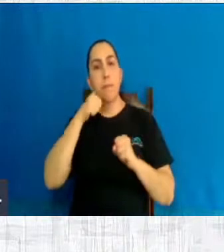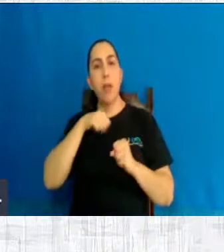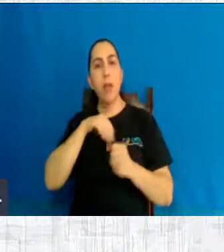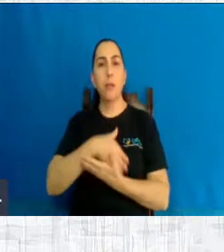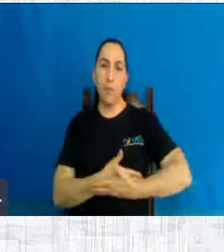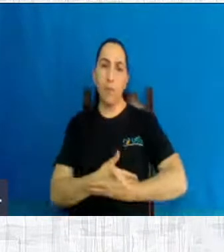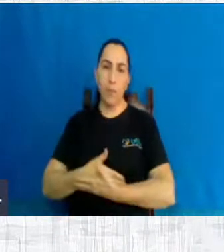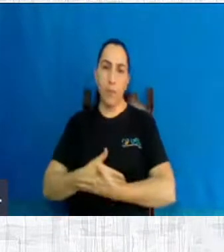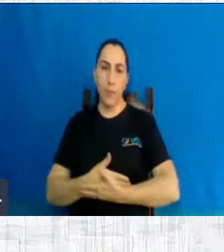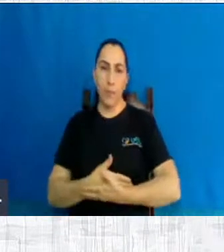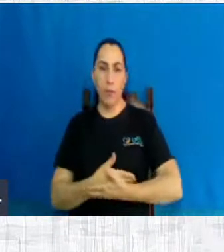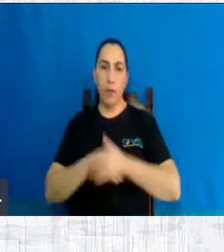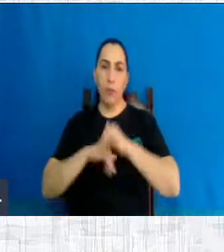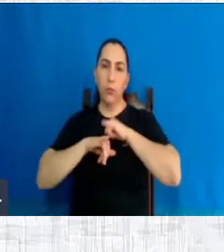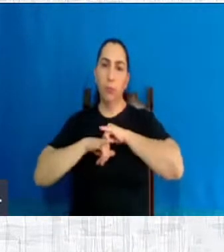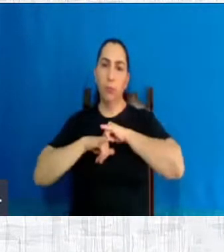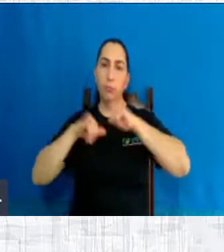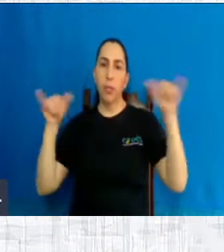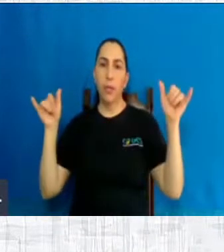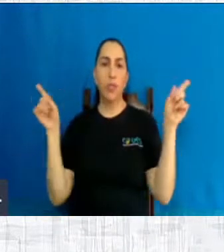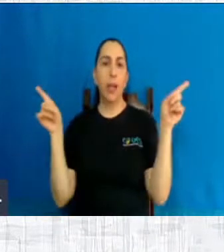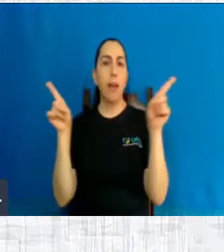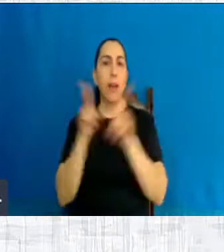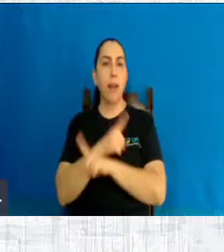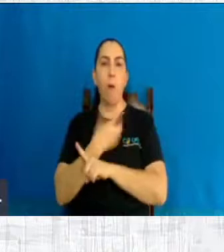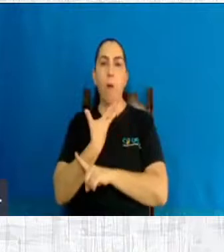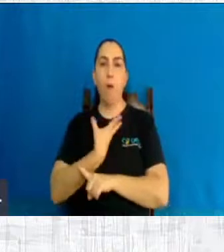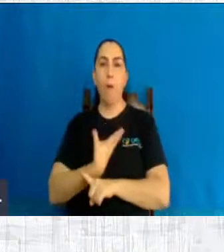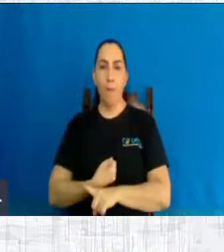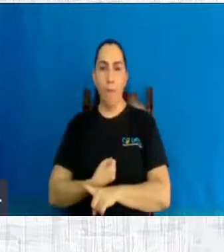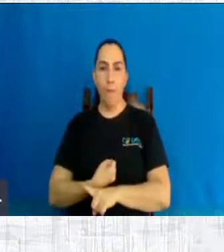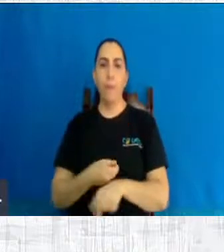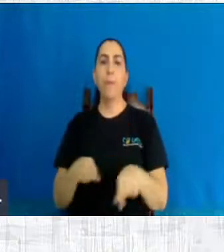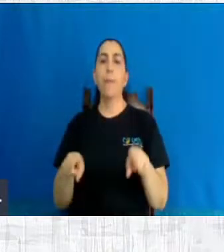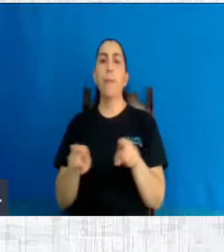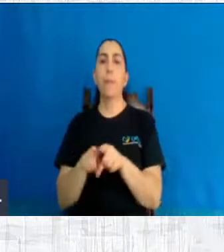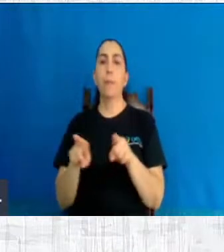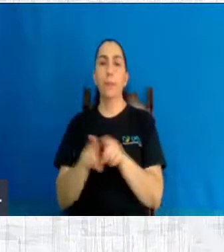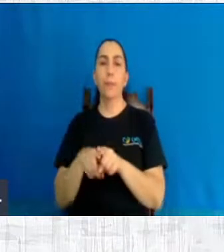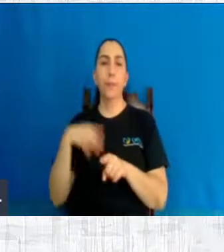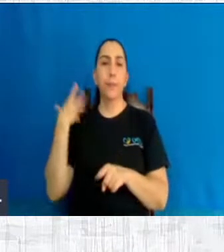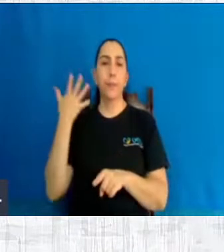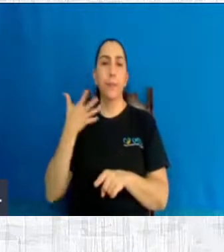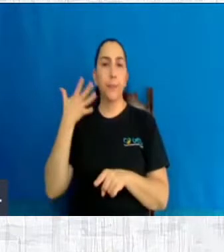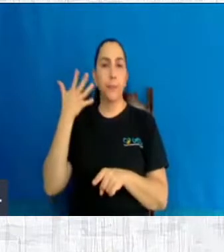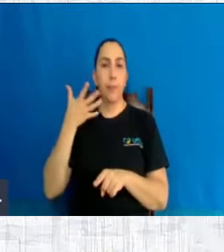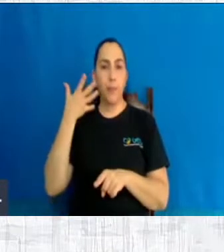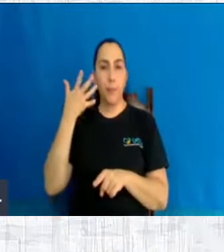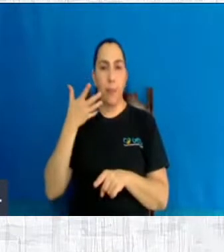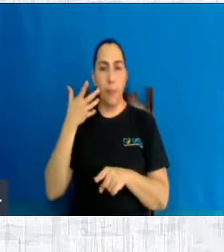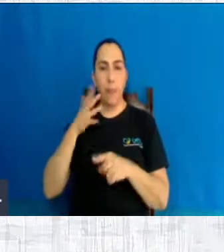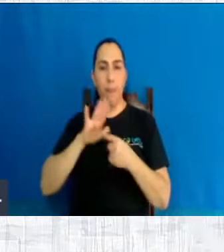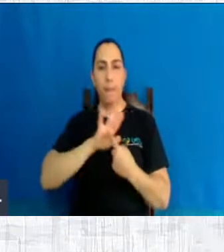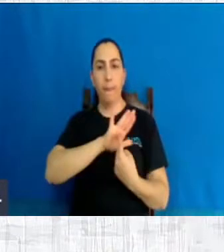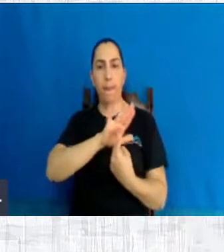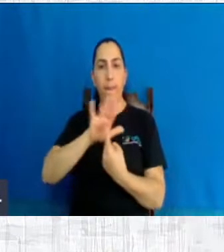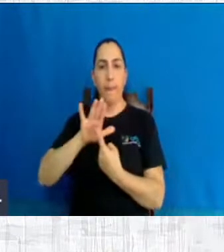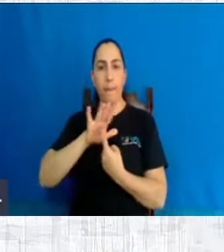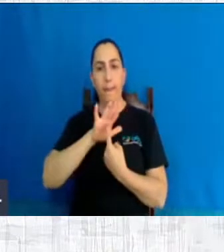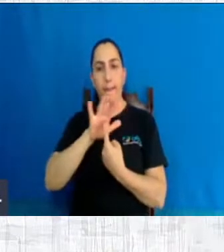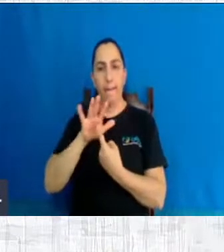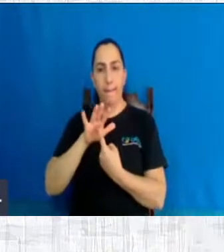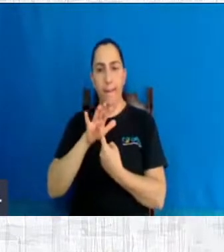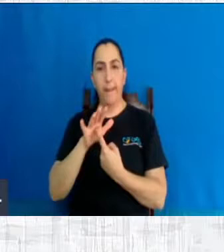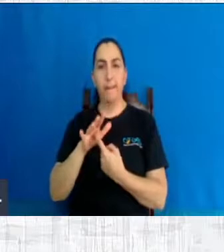ao aborto, não contra a legadação do aborto. Tem também palestras sobre o aborto, diga não e saiba o porquê, tá? Um